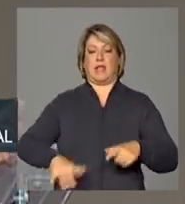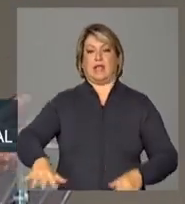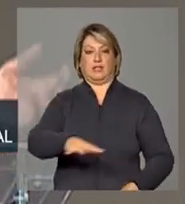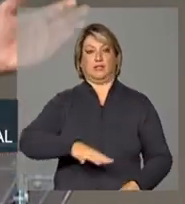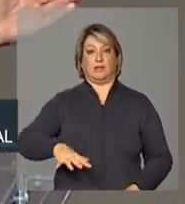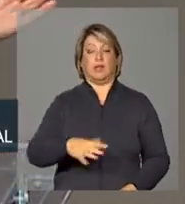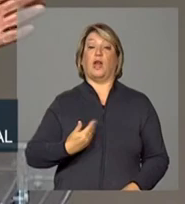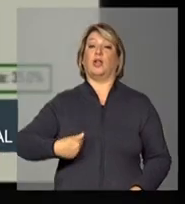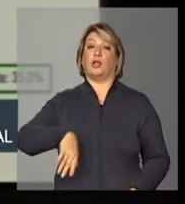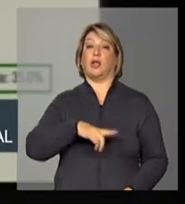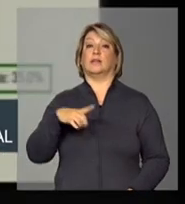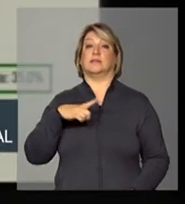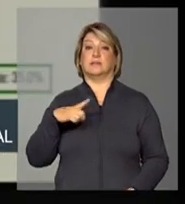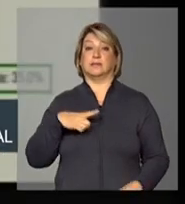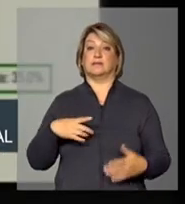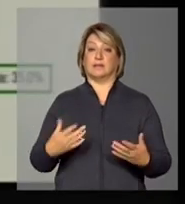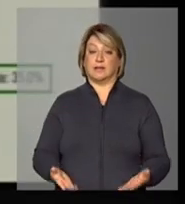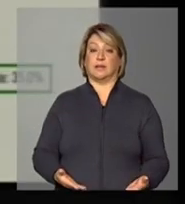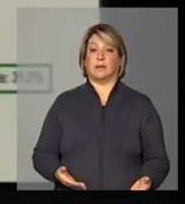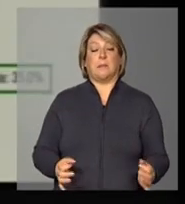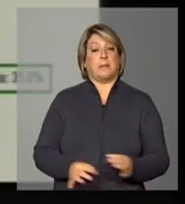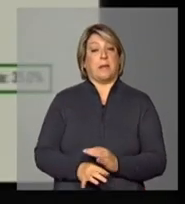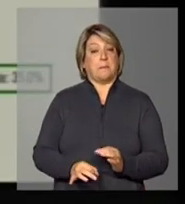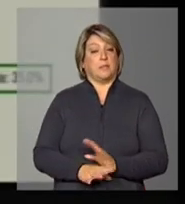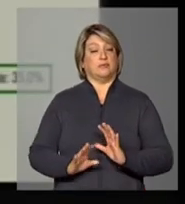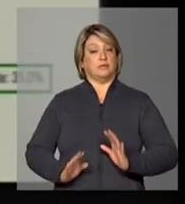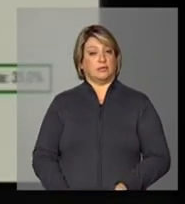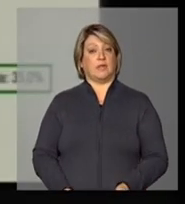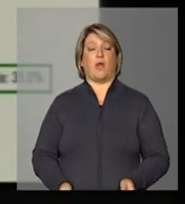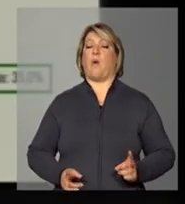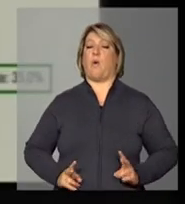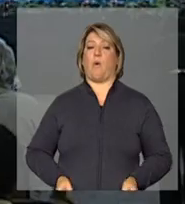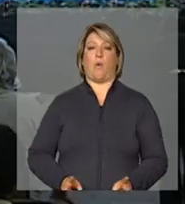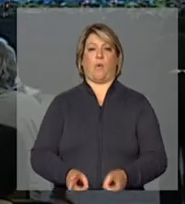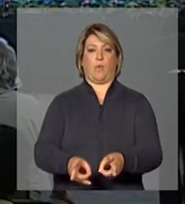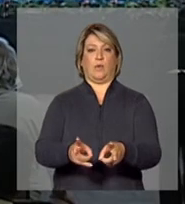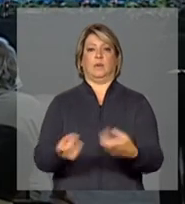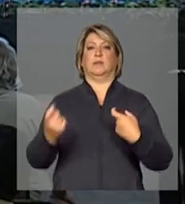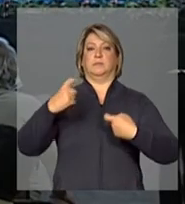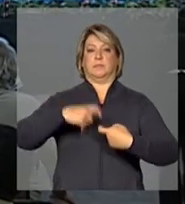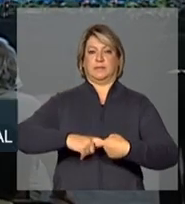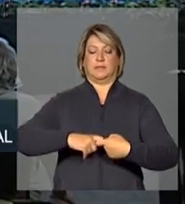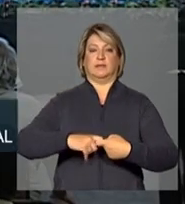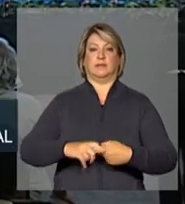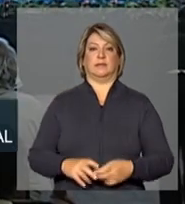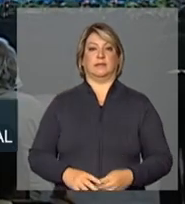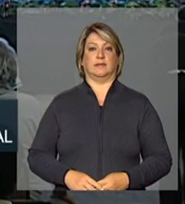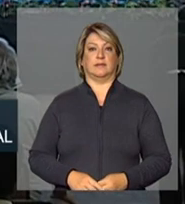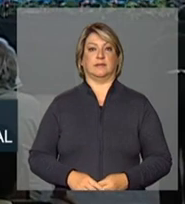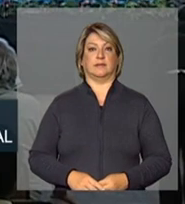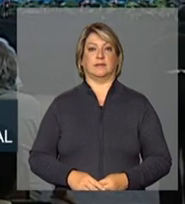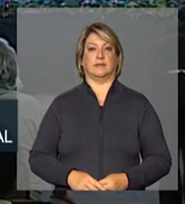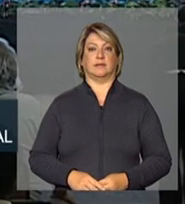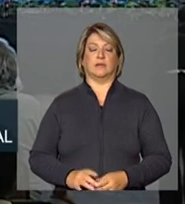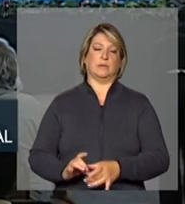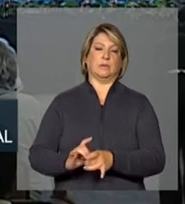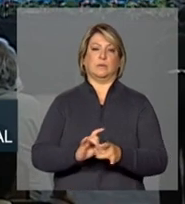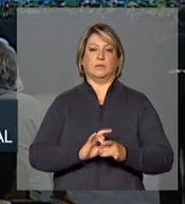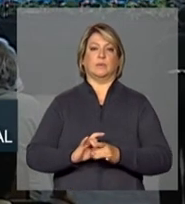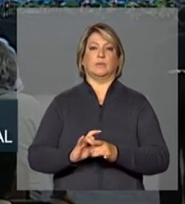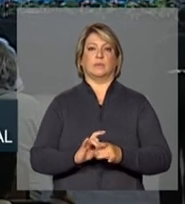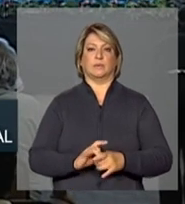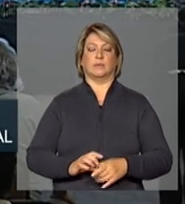e nós estamos secretário preparados para continuar sendo um parceiro na